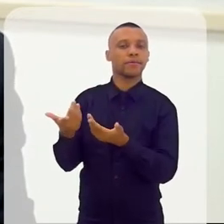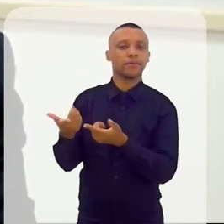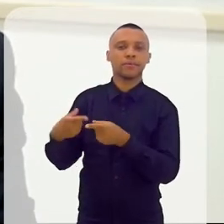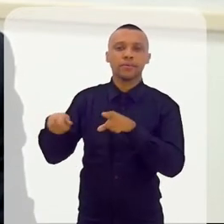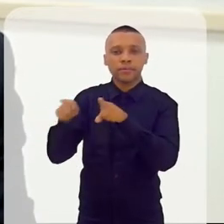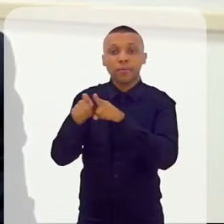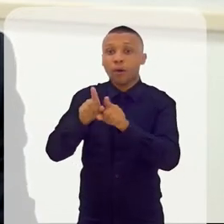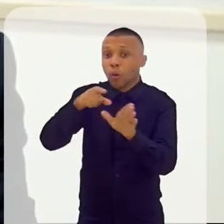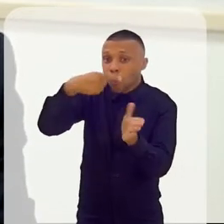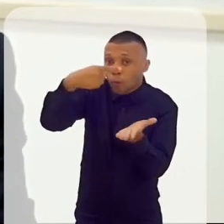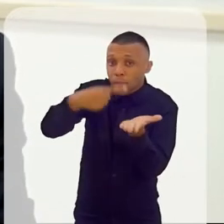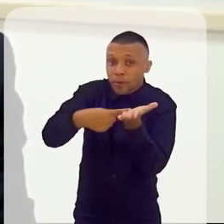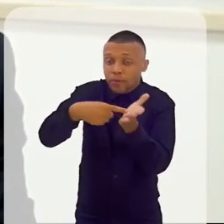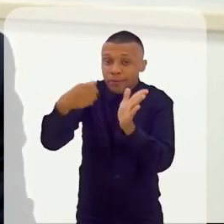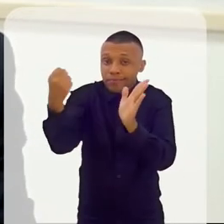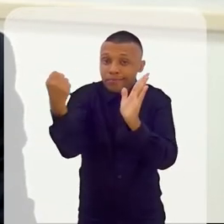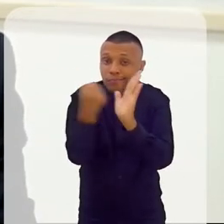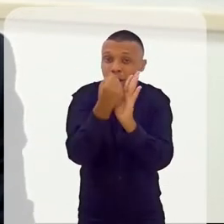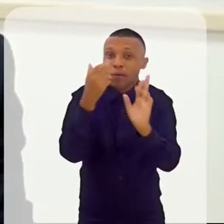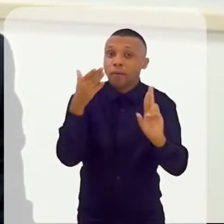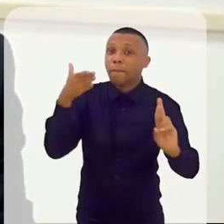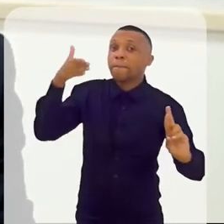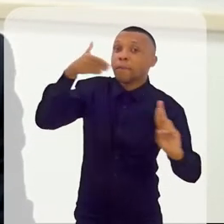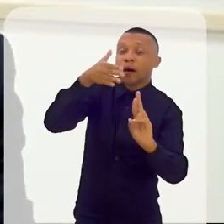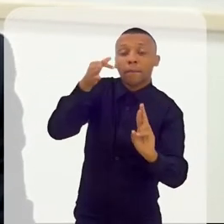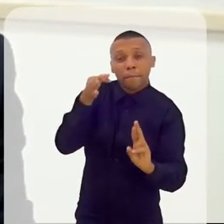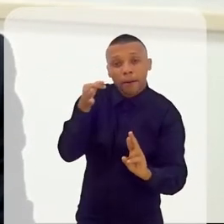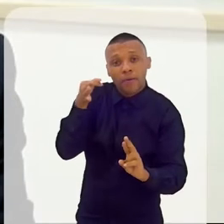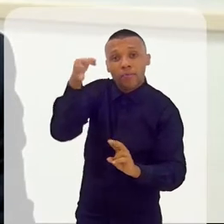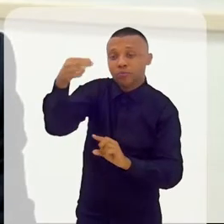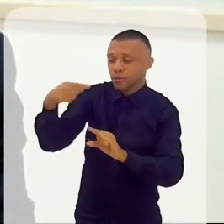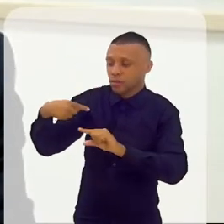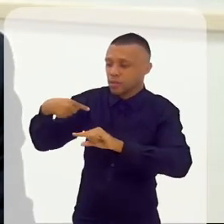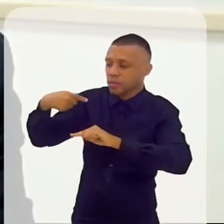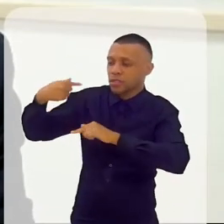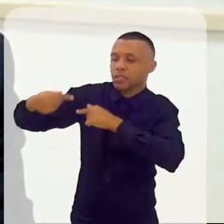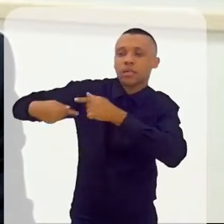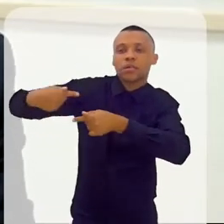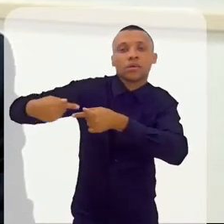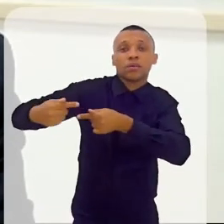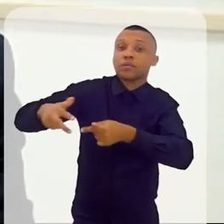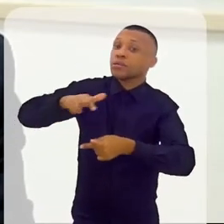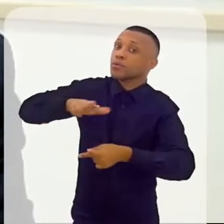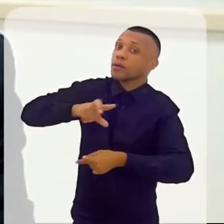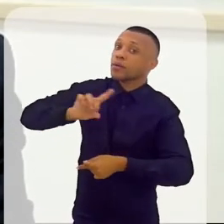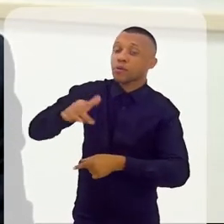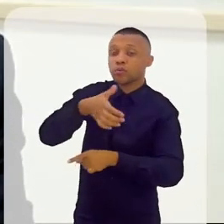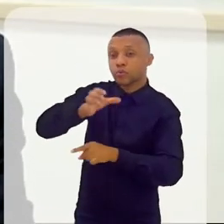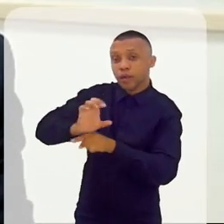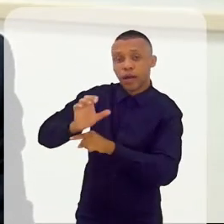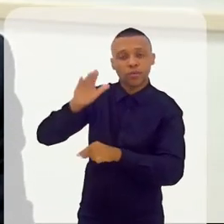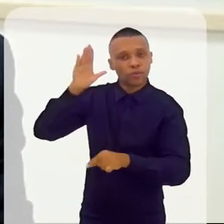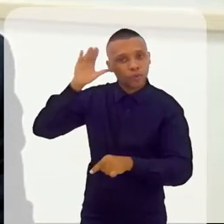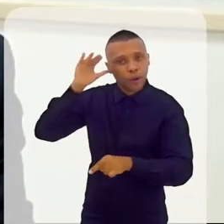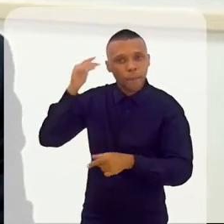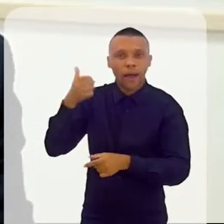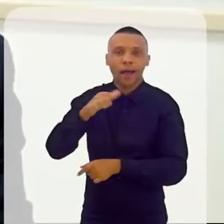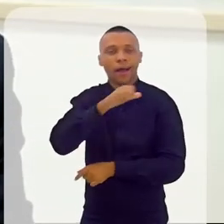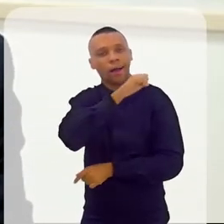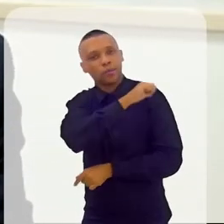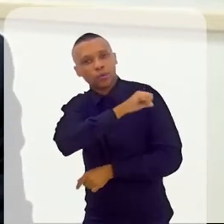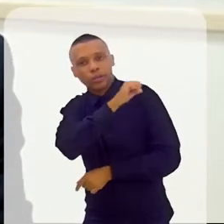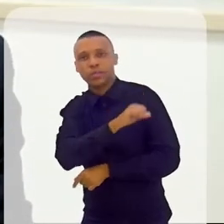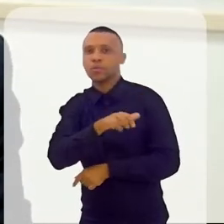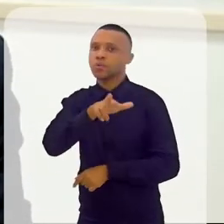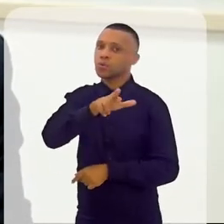o compromisso que a gente tem com o legado para outras gerações, que não é só a geração de Cuiabá, de Mato Grosso, do